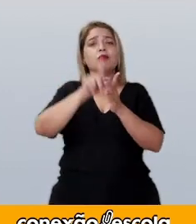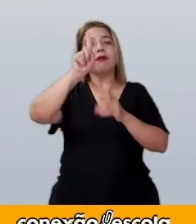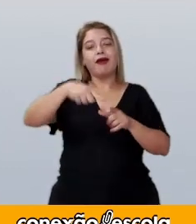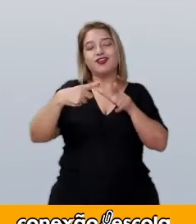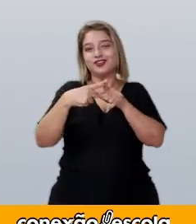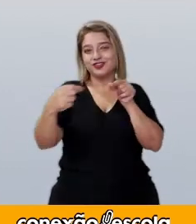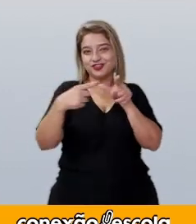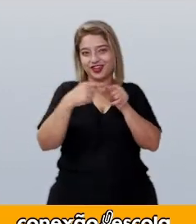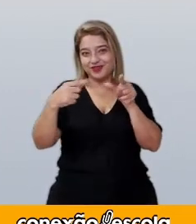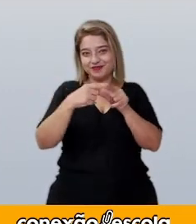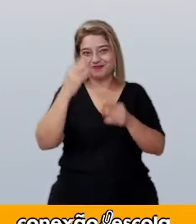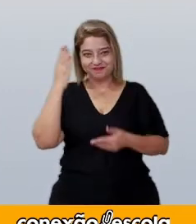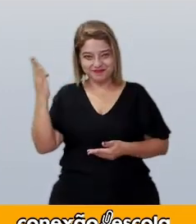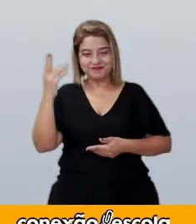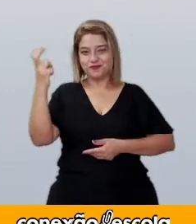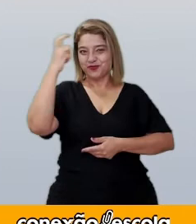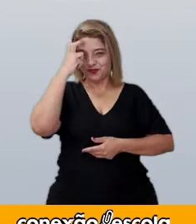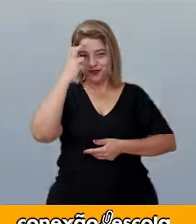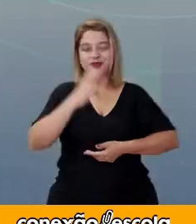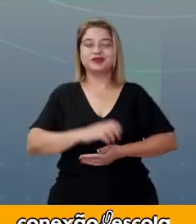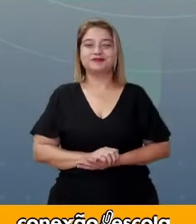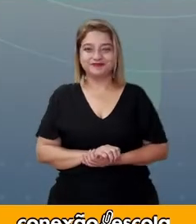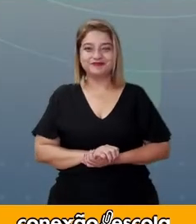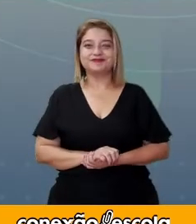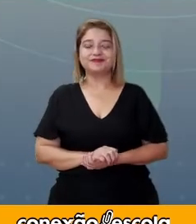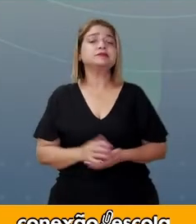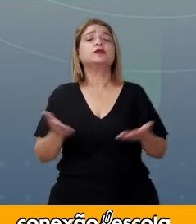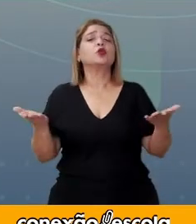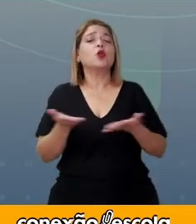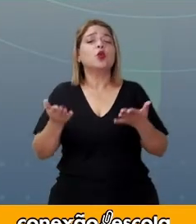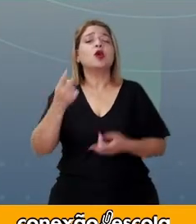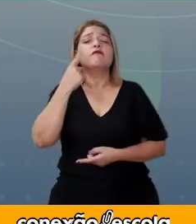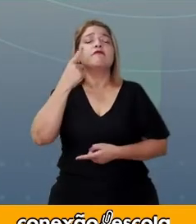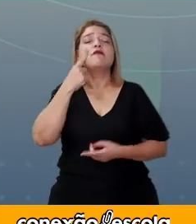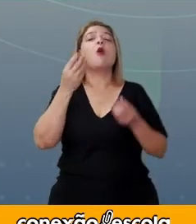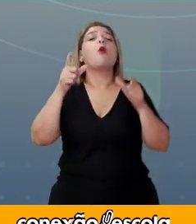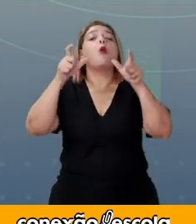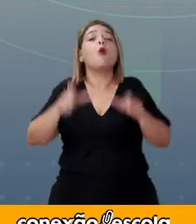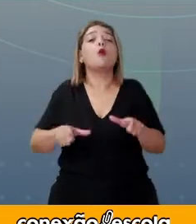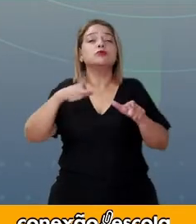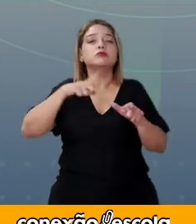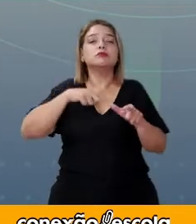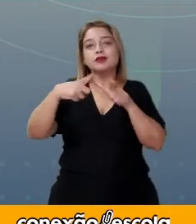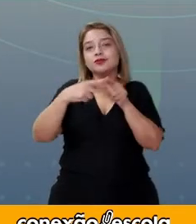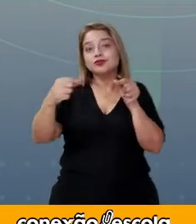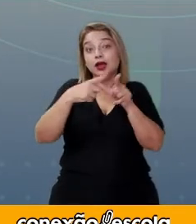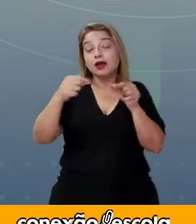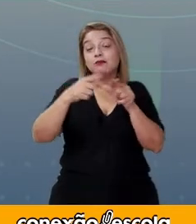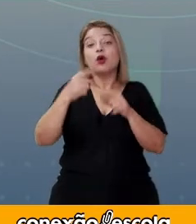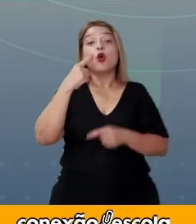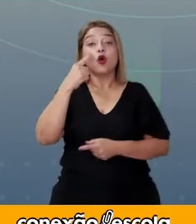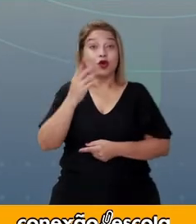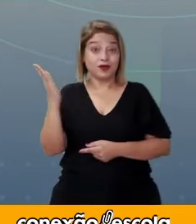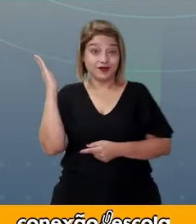Japão. Vamos tentar aí localizar o Japão. O Japão é um país